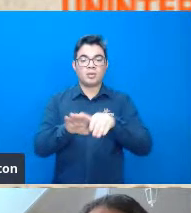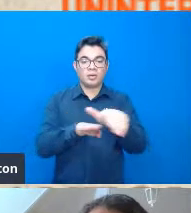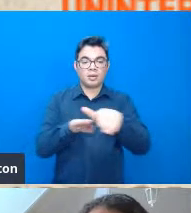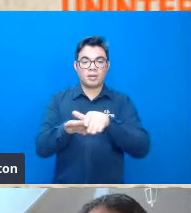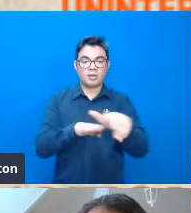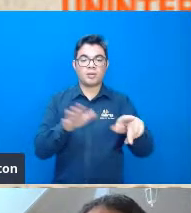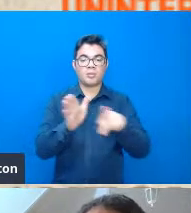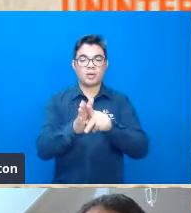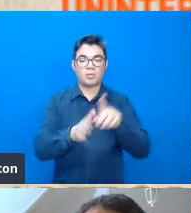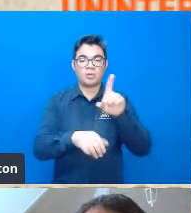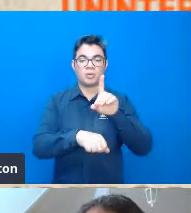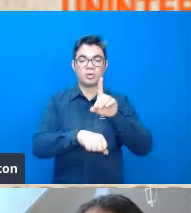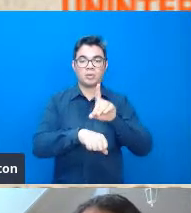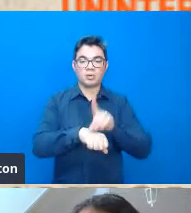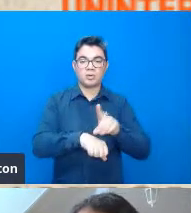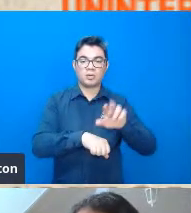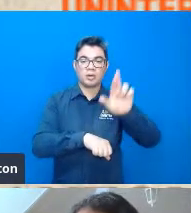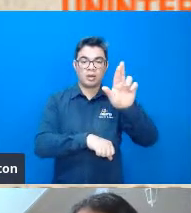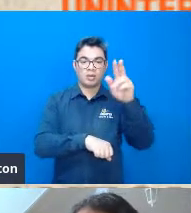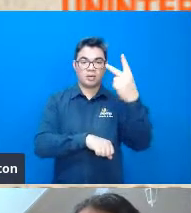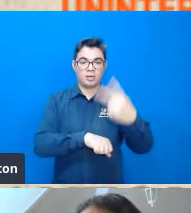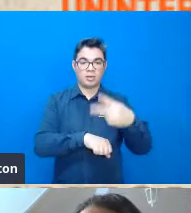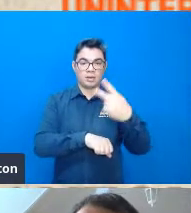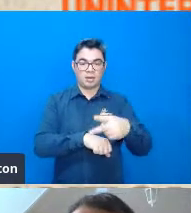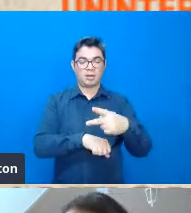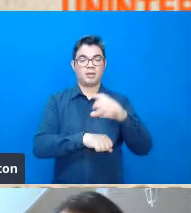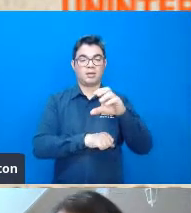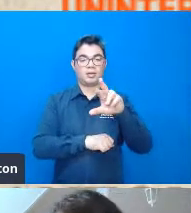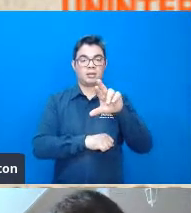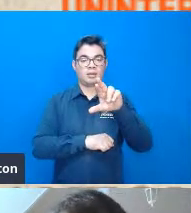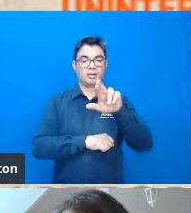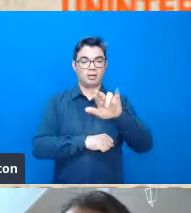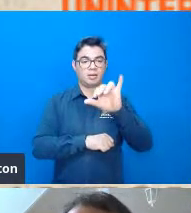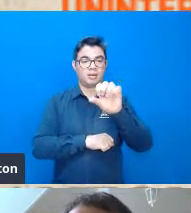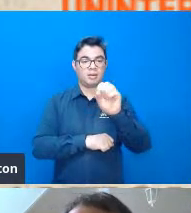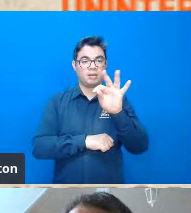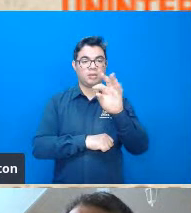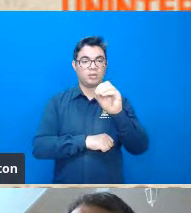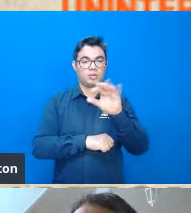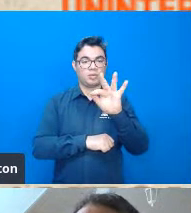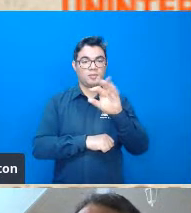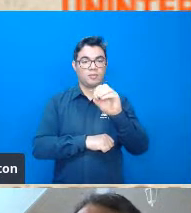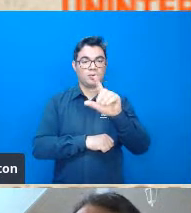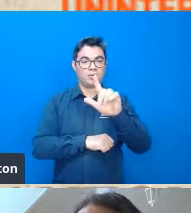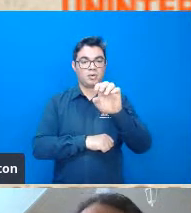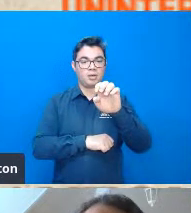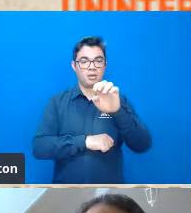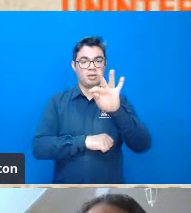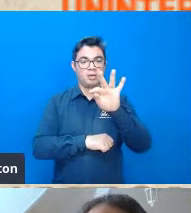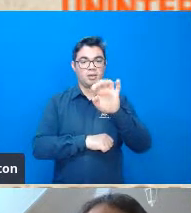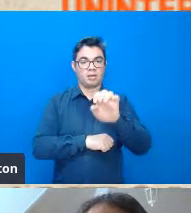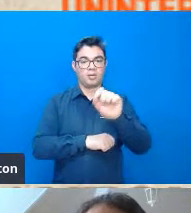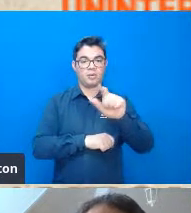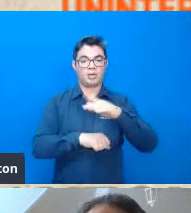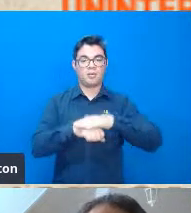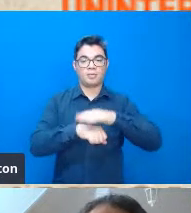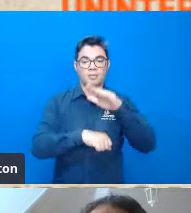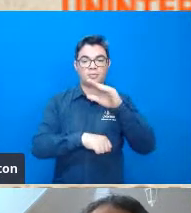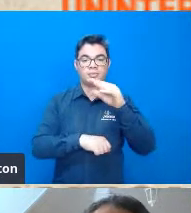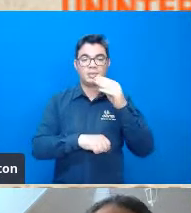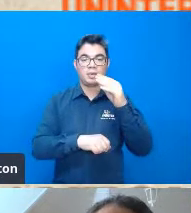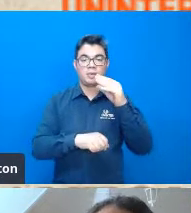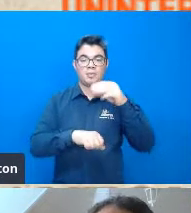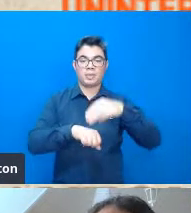de doutorado então do do Cristofoletti que e foi tido por ele como um eterno mestre amigo né